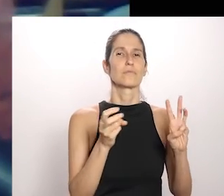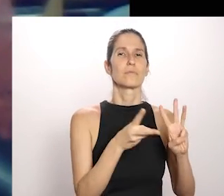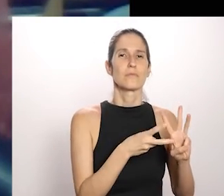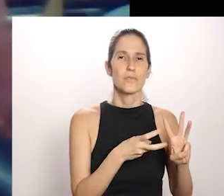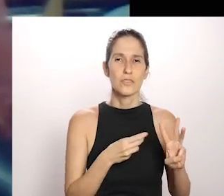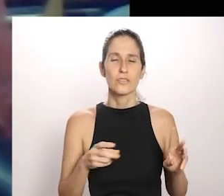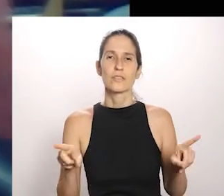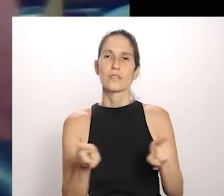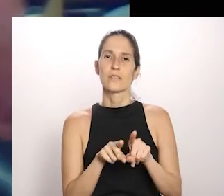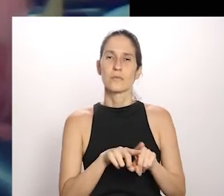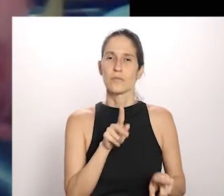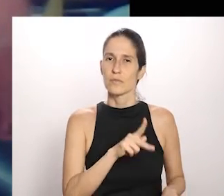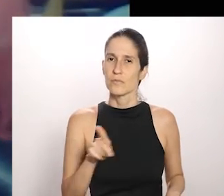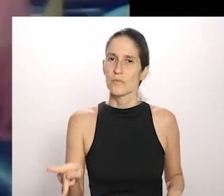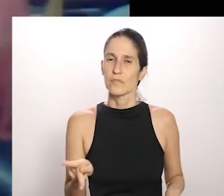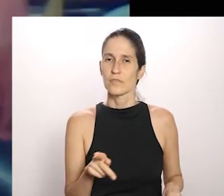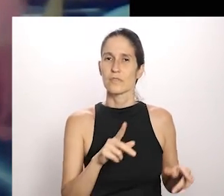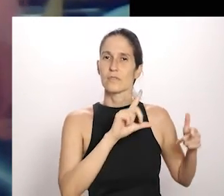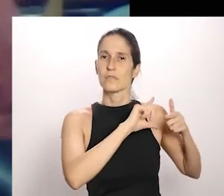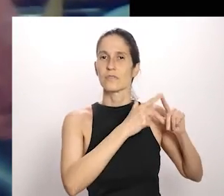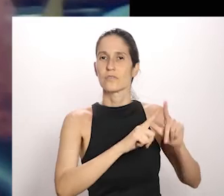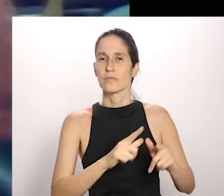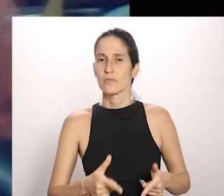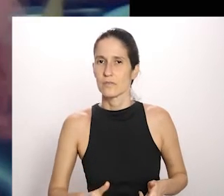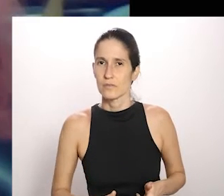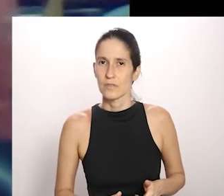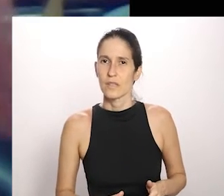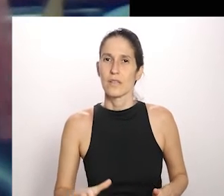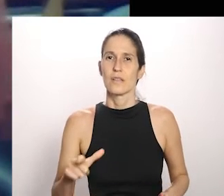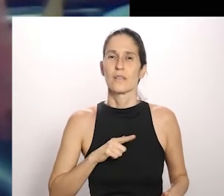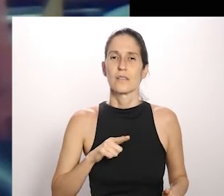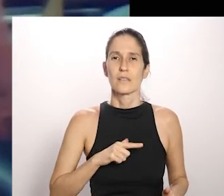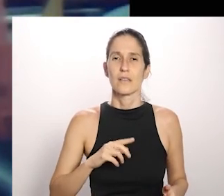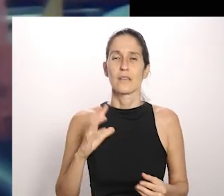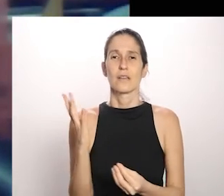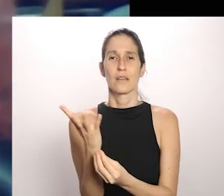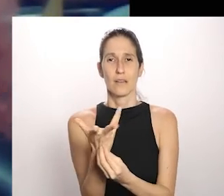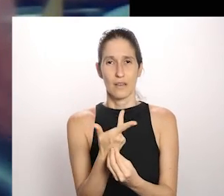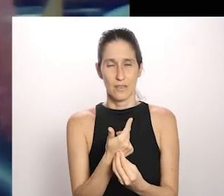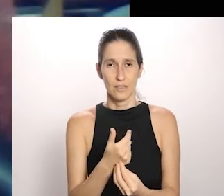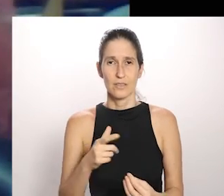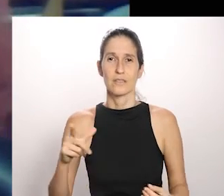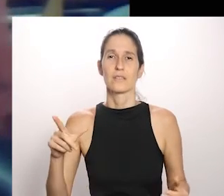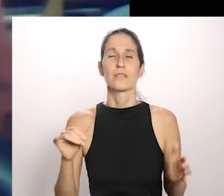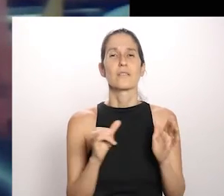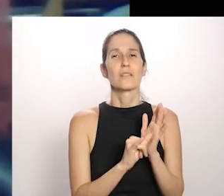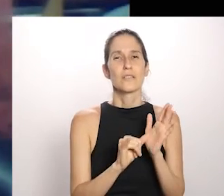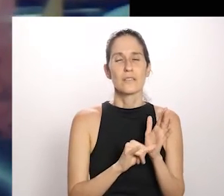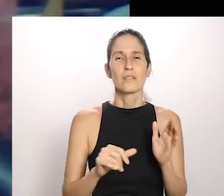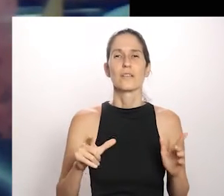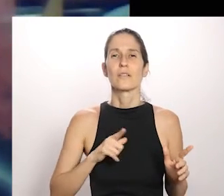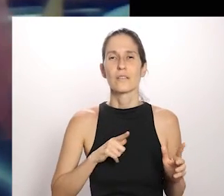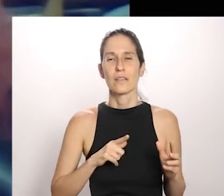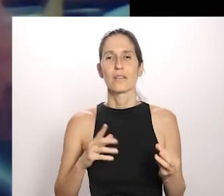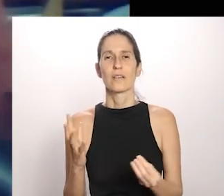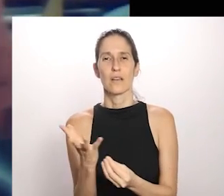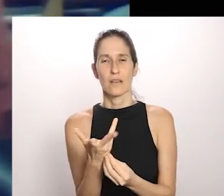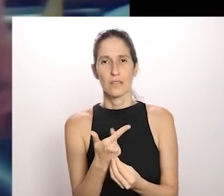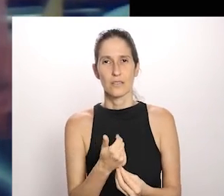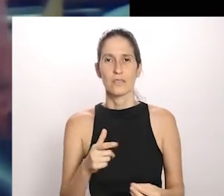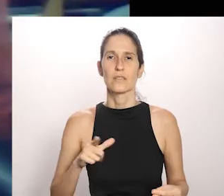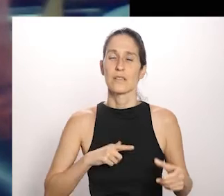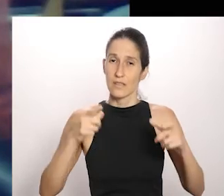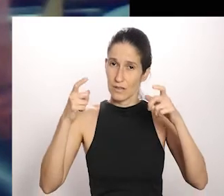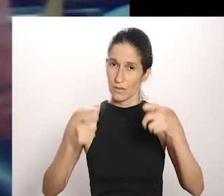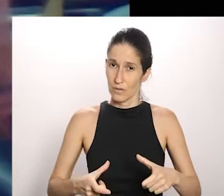eles. Tem várias categorias, tem o inciso 1, que é para os artistas independentes, tem para os espaços culturais e